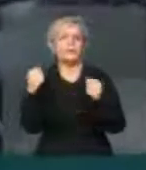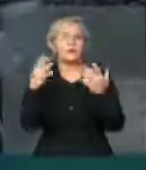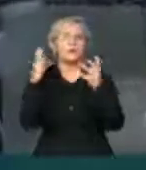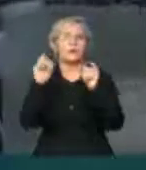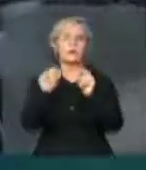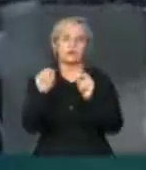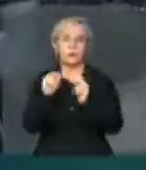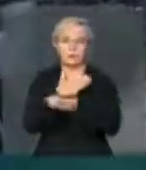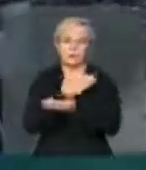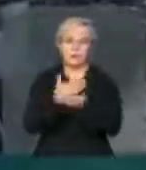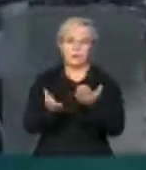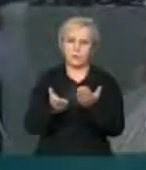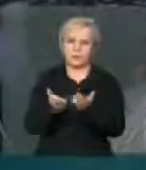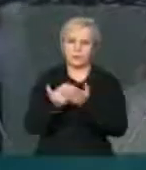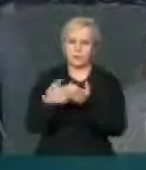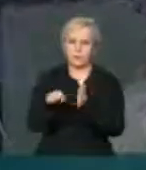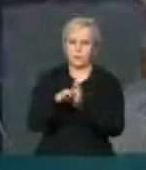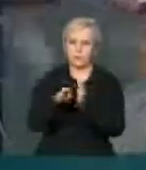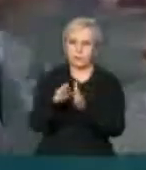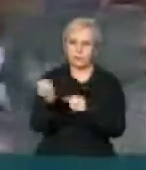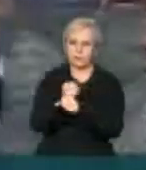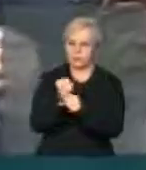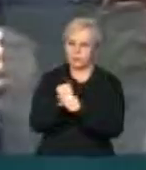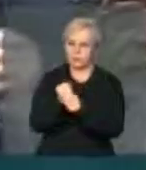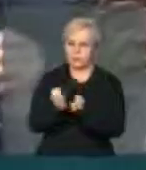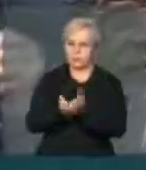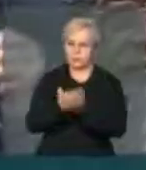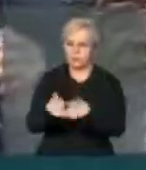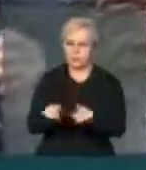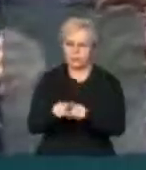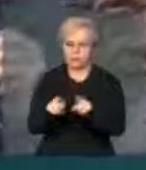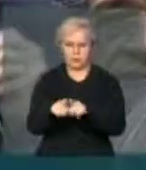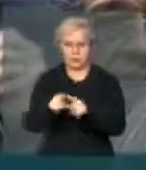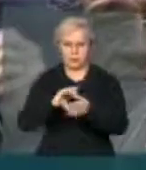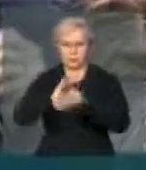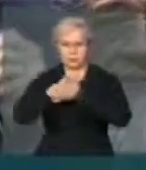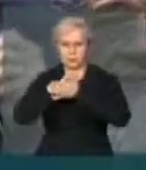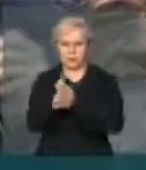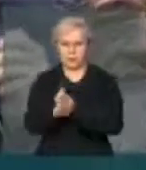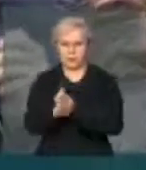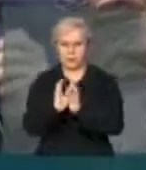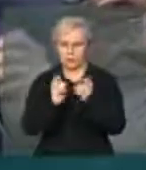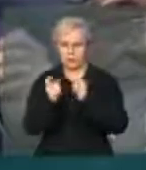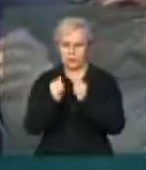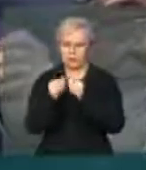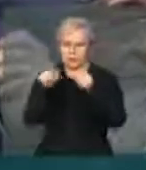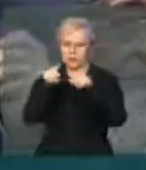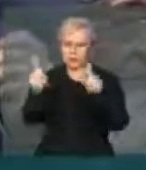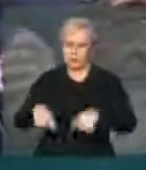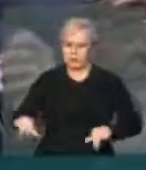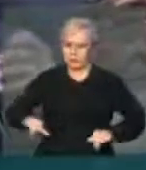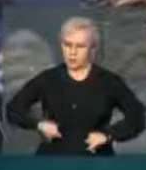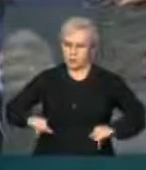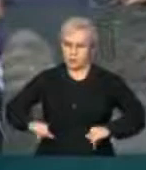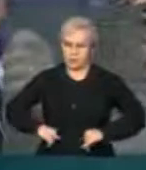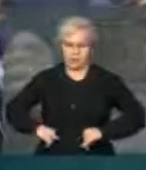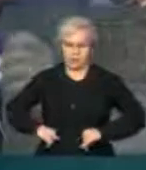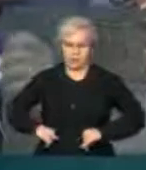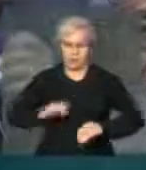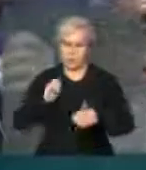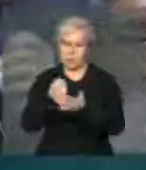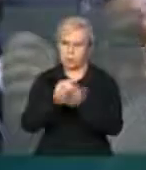Perdemos o estaleiro naval, vivemos uma cidade de desastre administrativo em que os servidores públicos padecem com ausência de